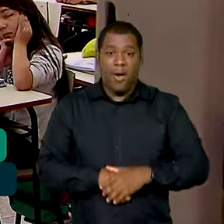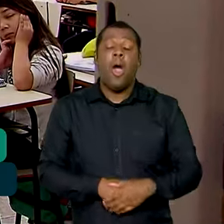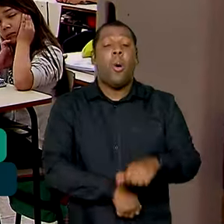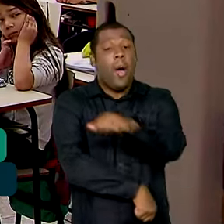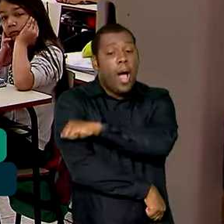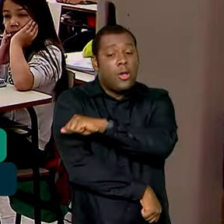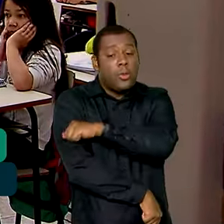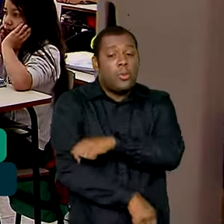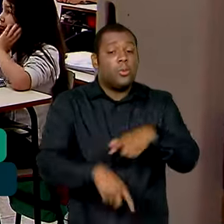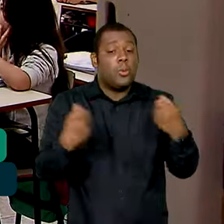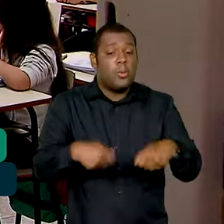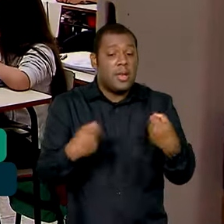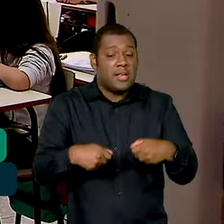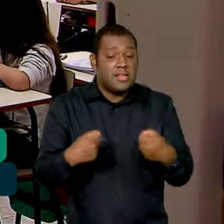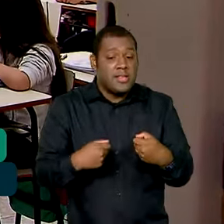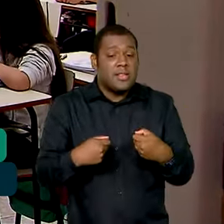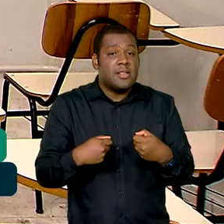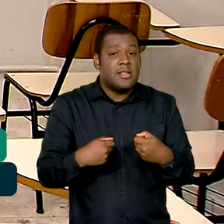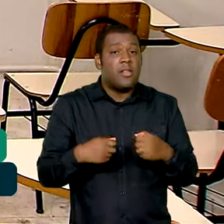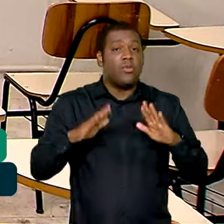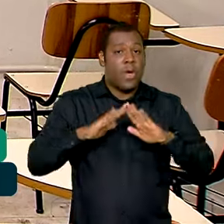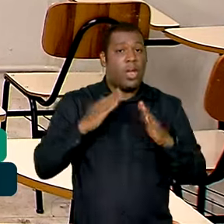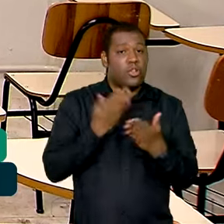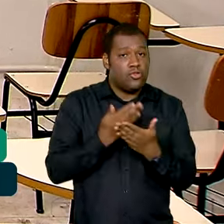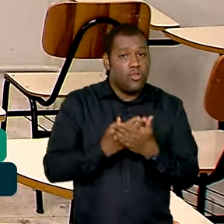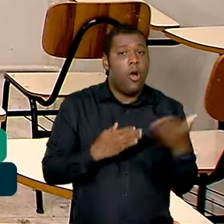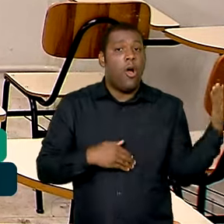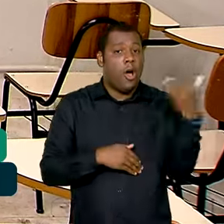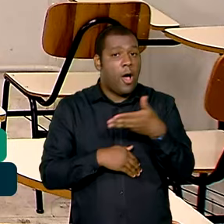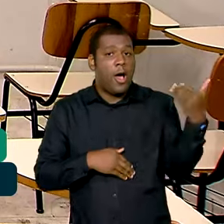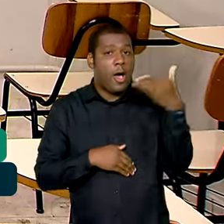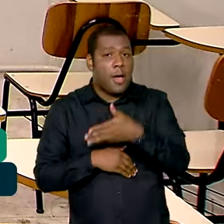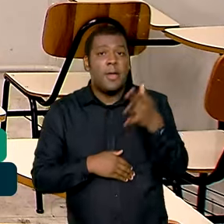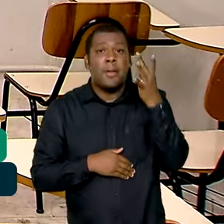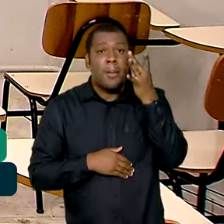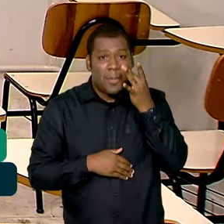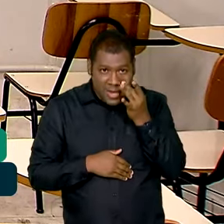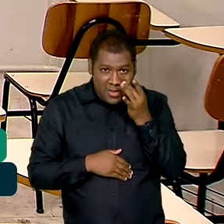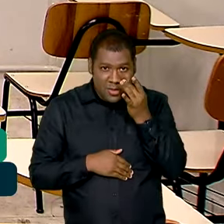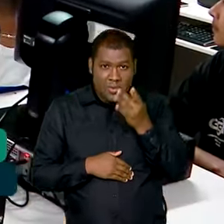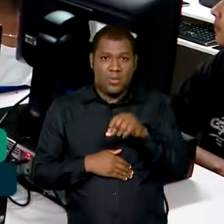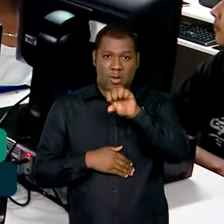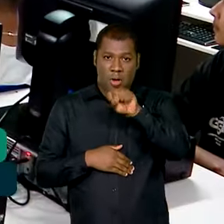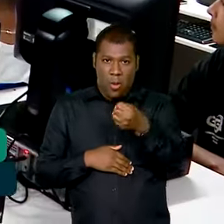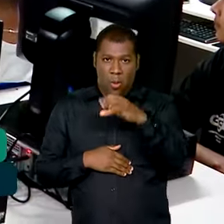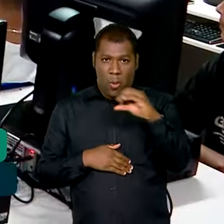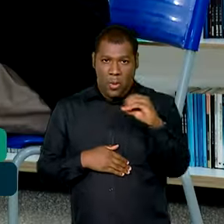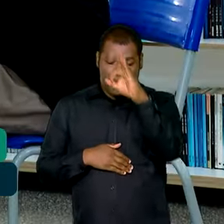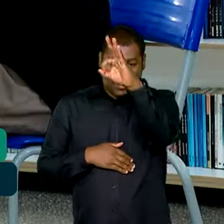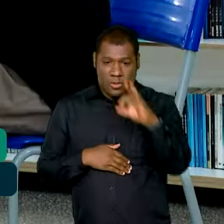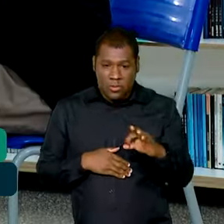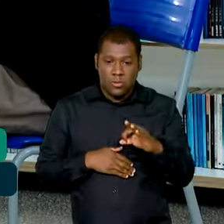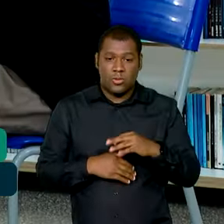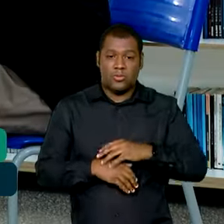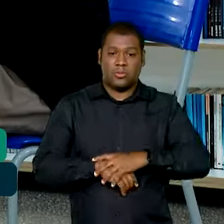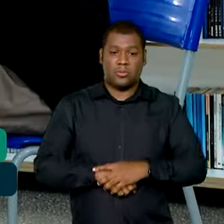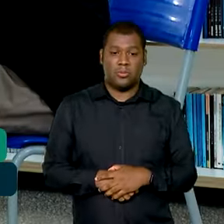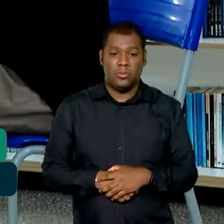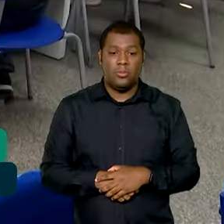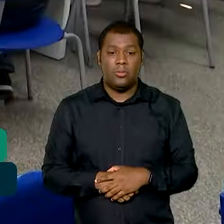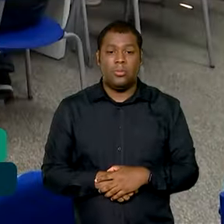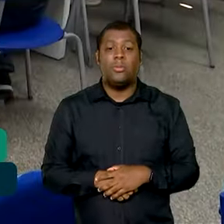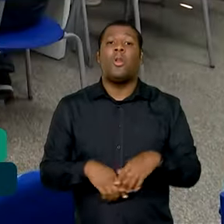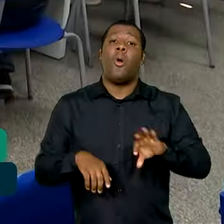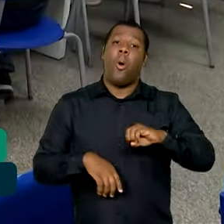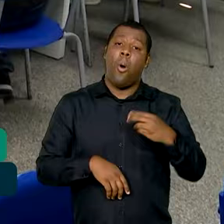aluno precisa ter frequência mínima mensal de 80% das horas letivas ou deve estar presente em